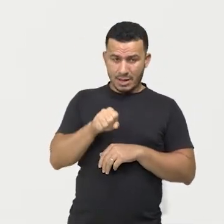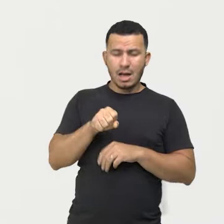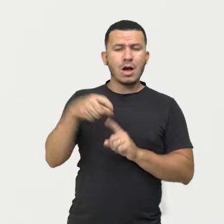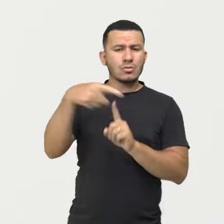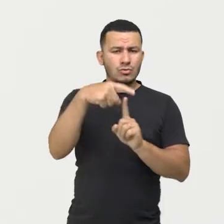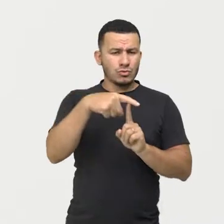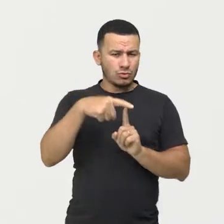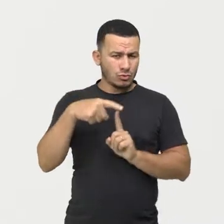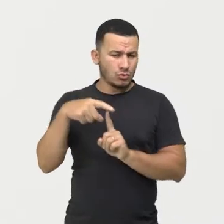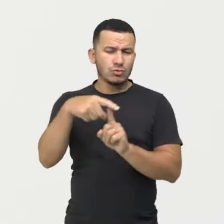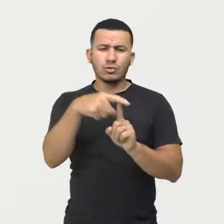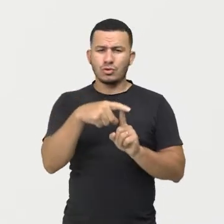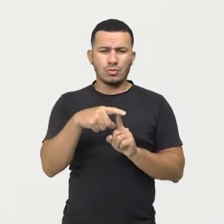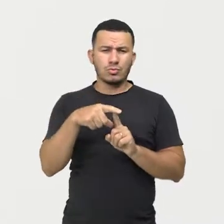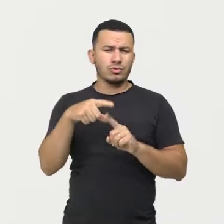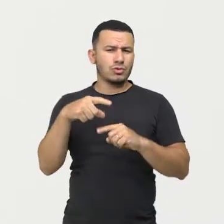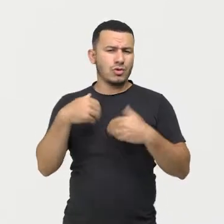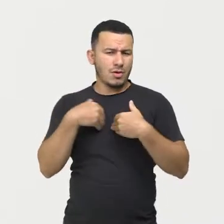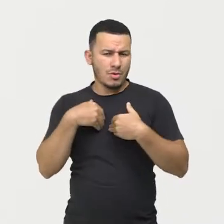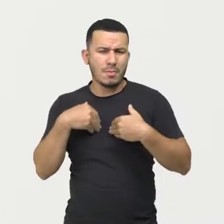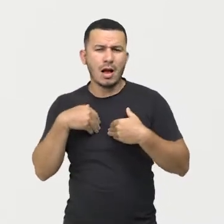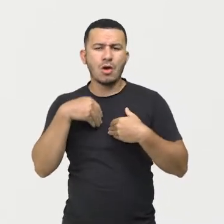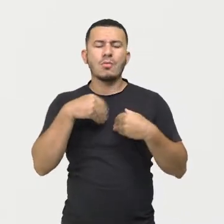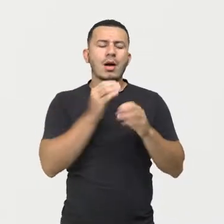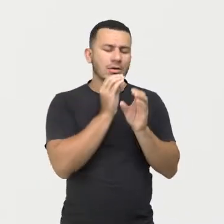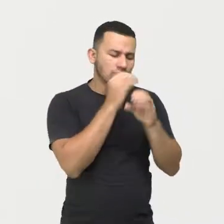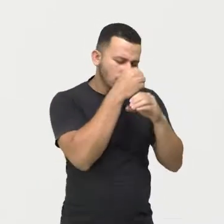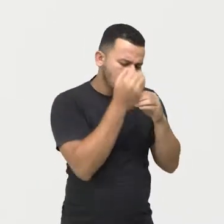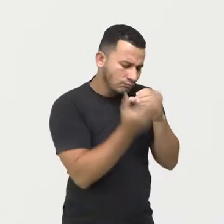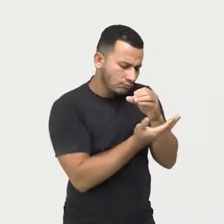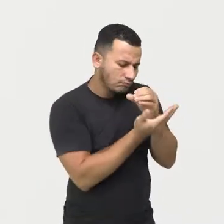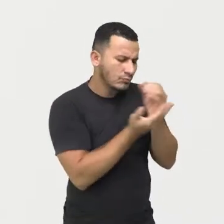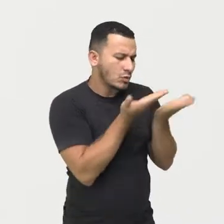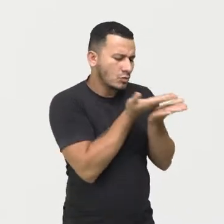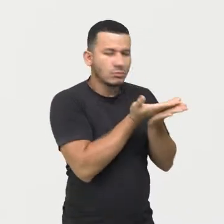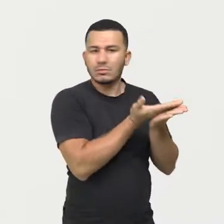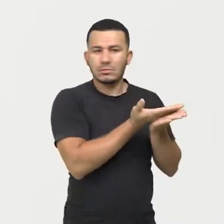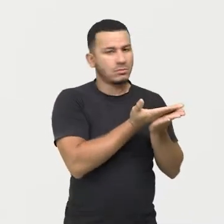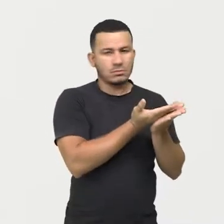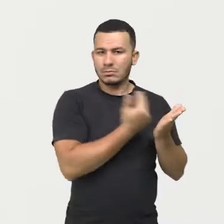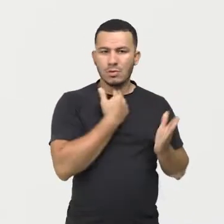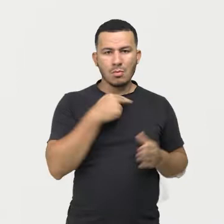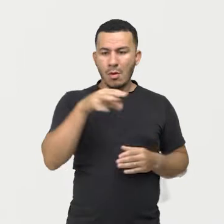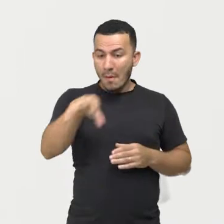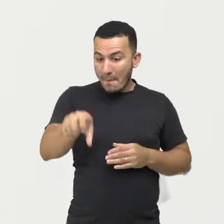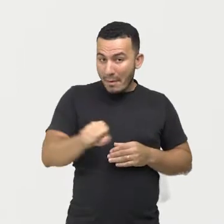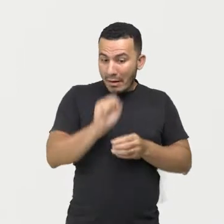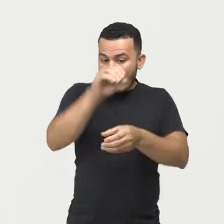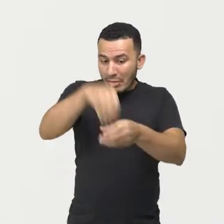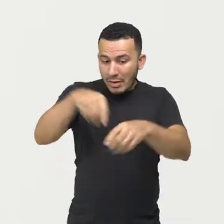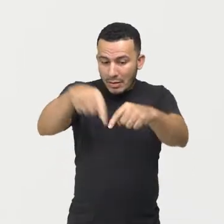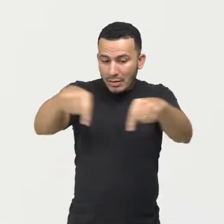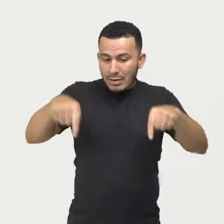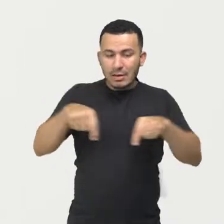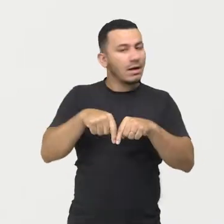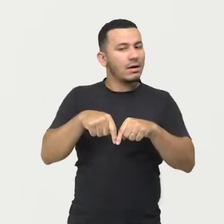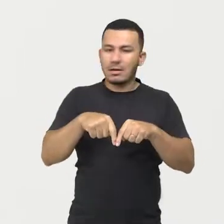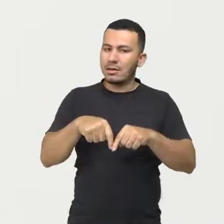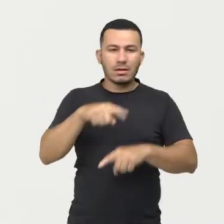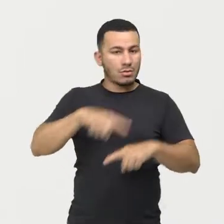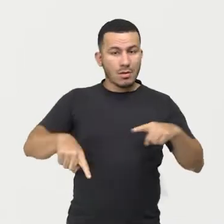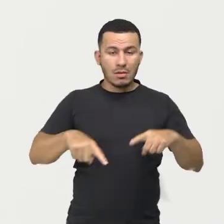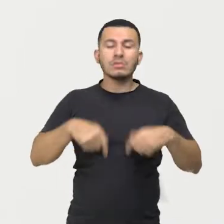seu laboratório. Não pode, porque é o uso indireto. Ele não pode retirar nada dali. Então,